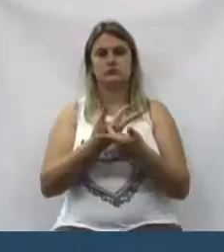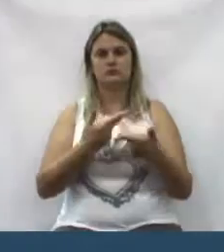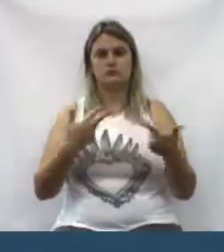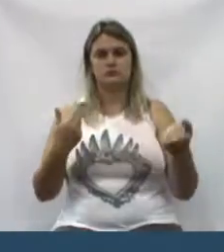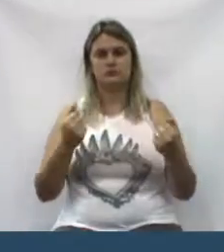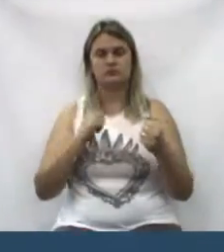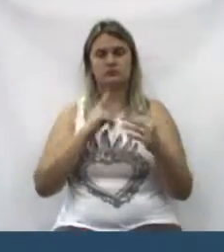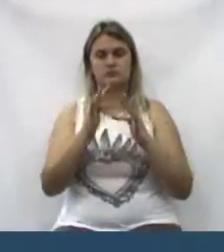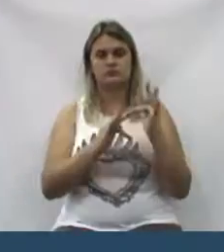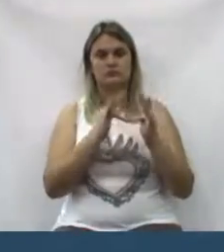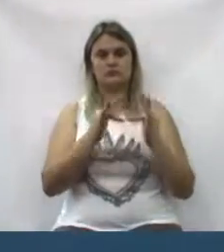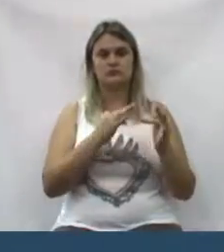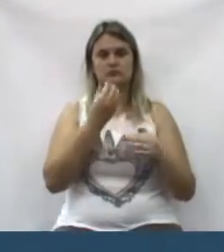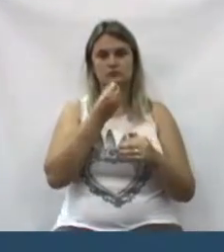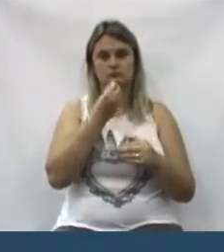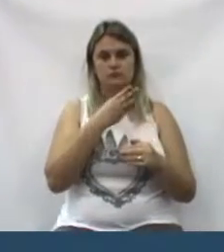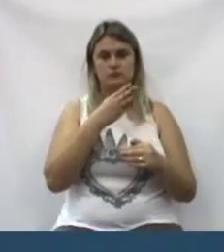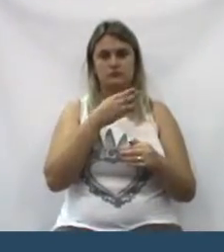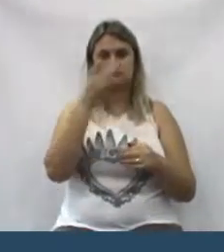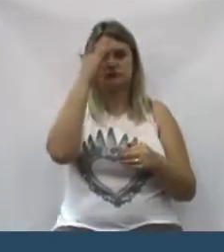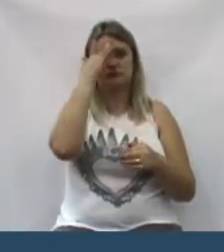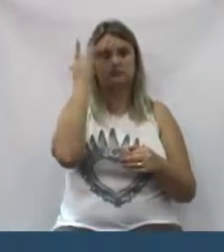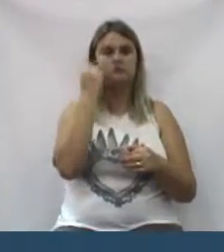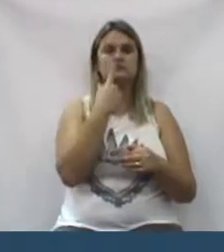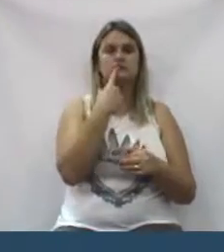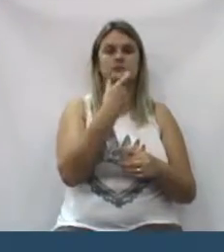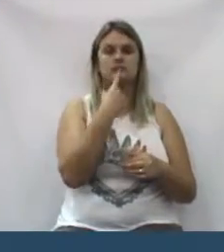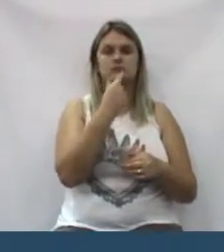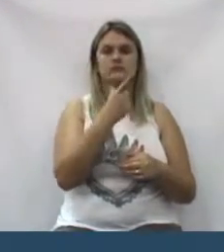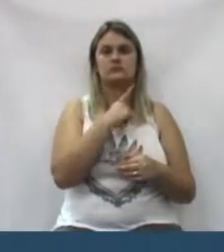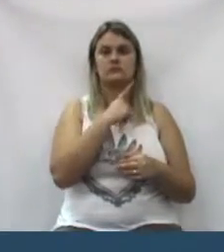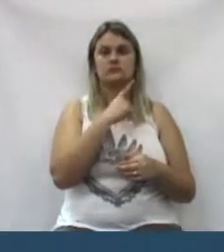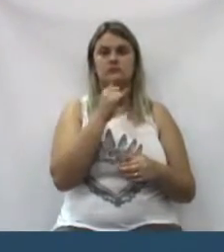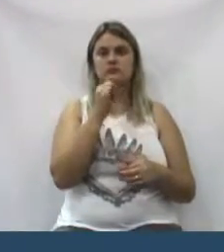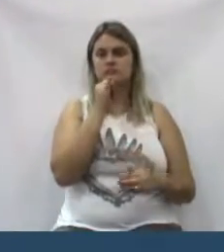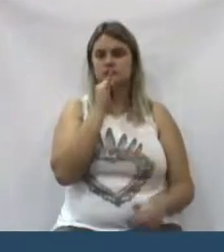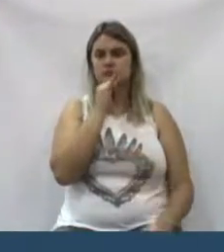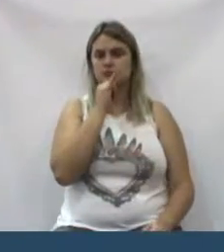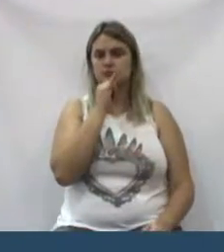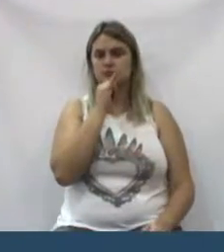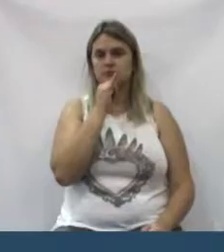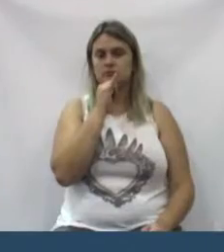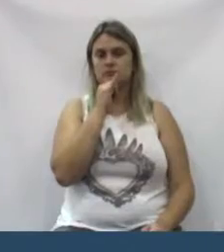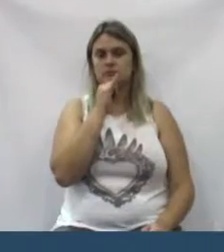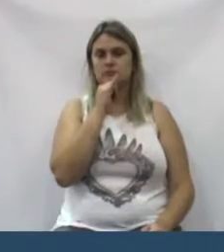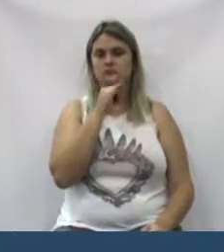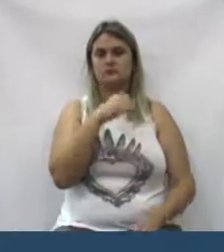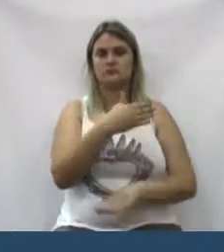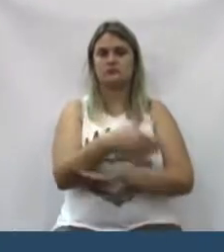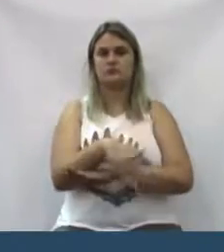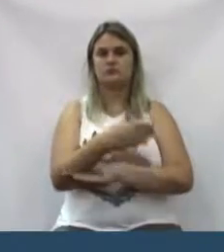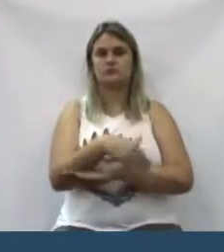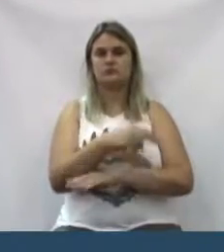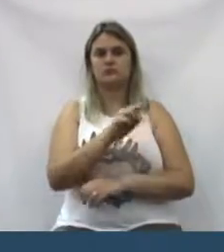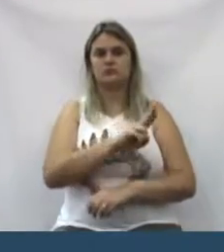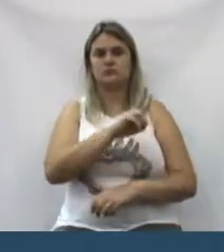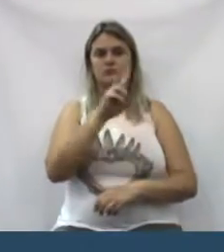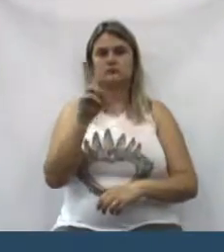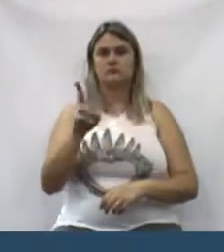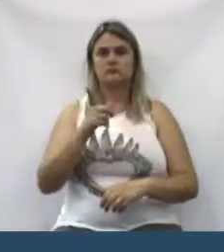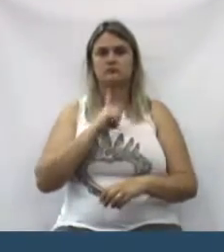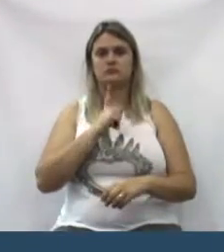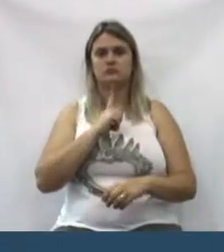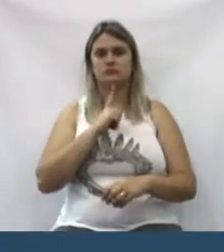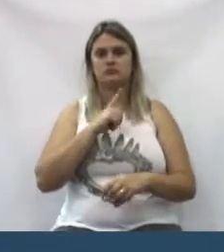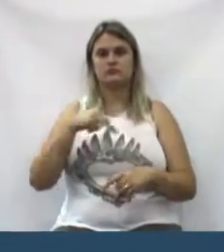estão funcionando bem os do contra acabam. Está aí o maior exemplo a nossa rua da União da Vitória que hoje é